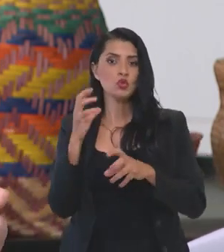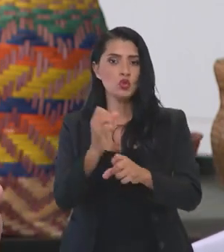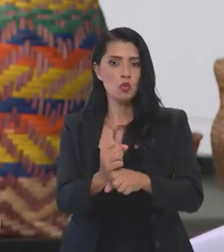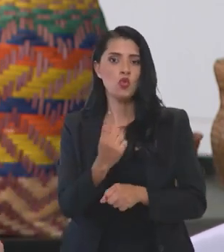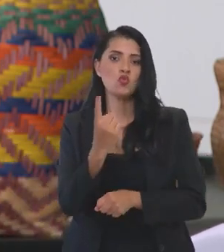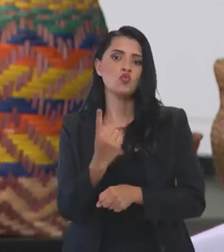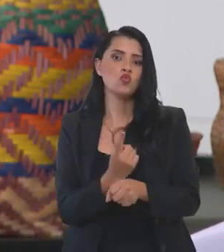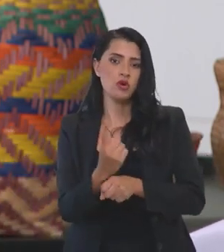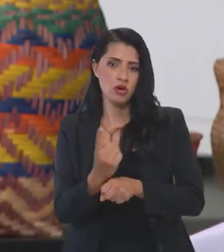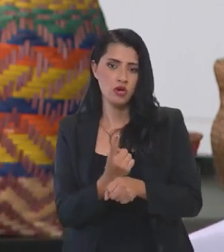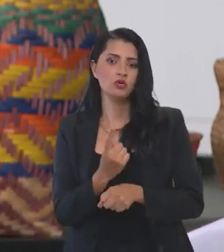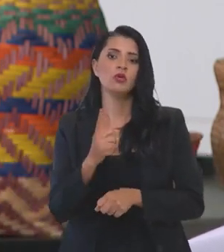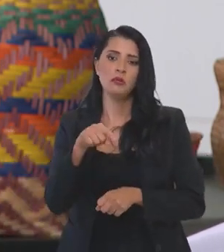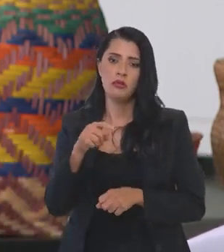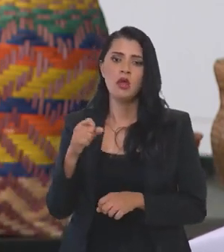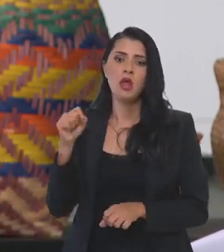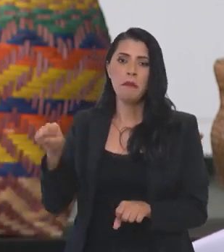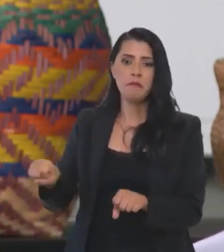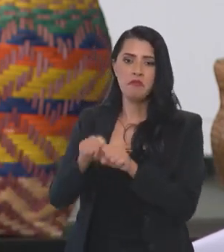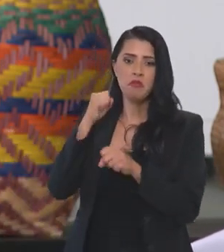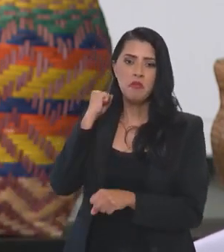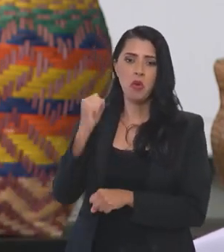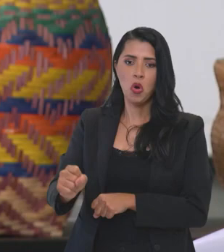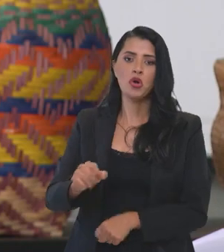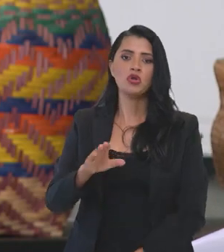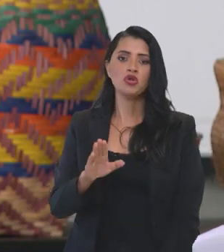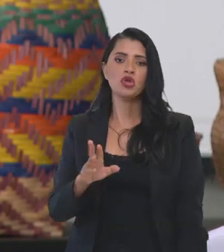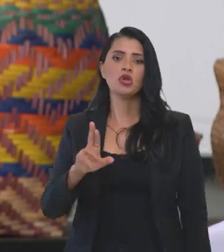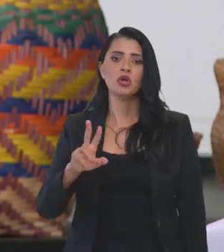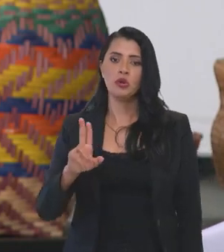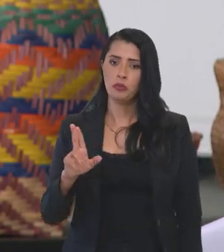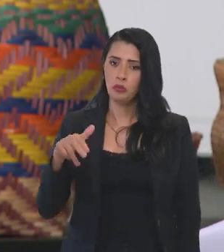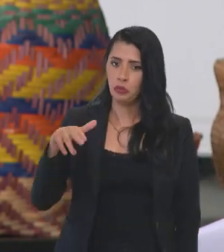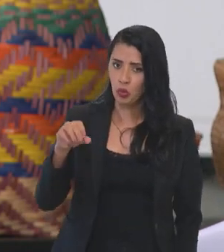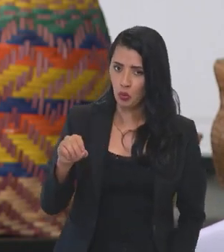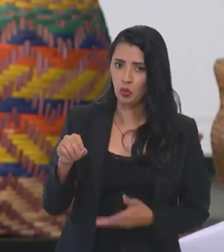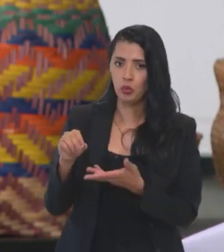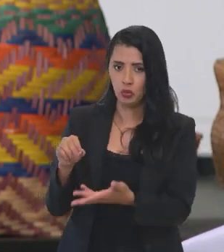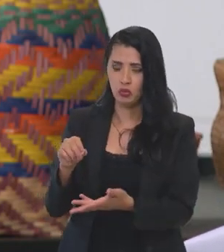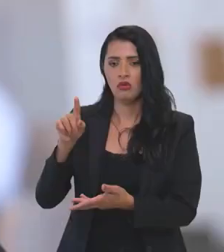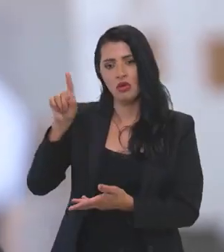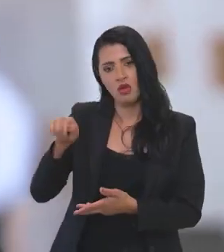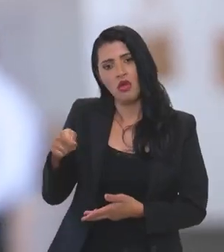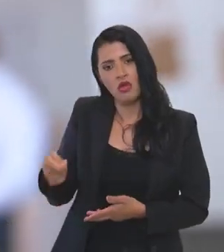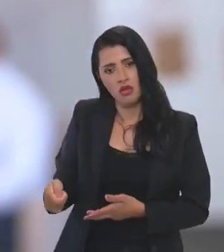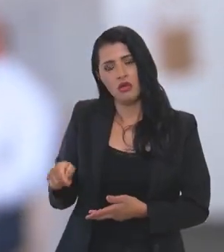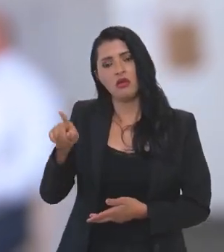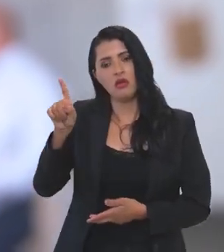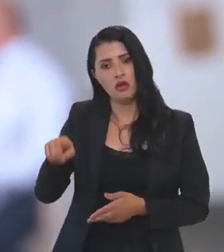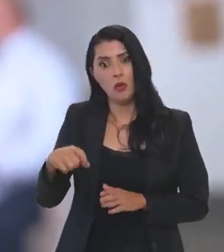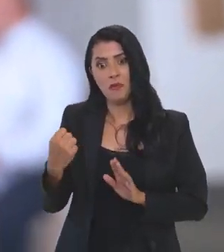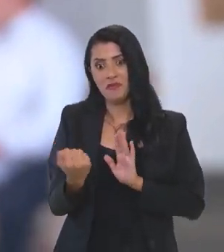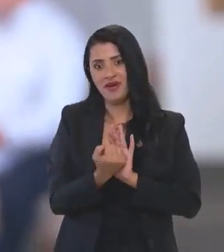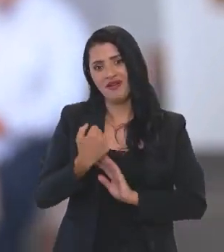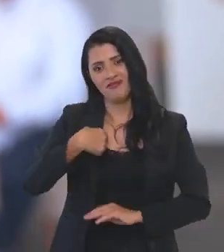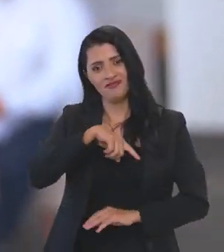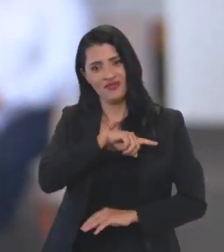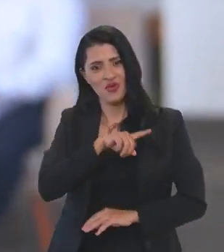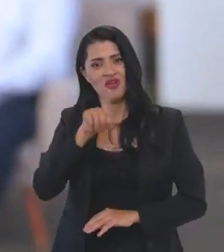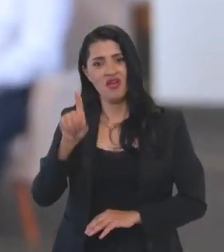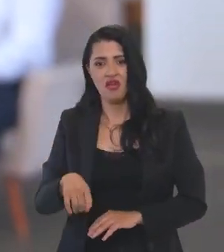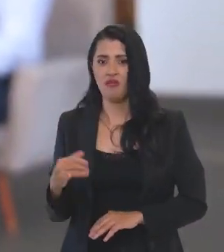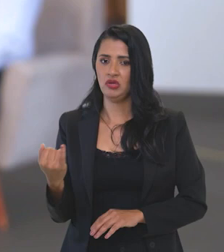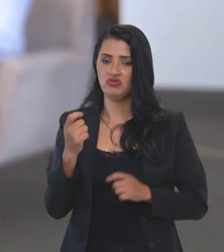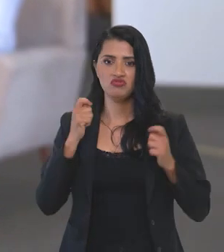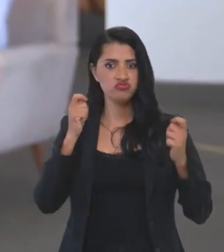completou um ano pelo assassinato do Bruno Pereira. Então, ele que é um marco para